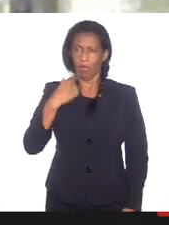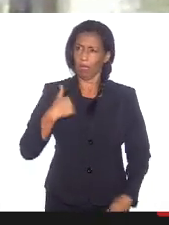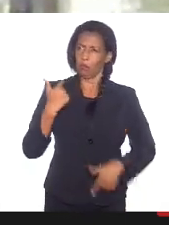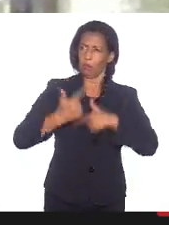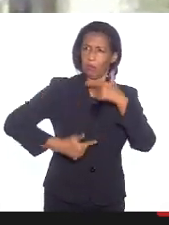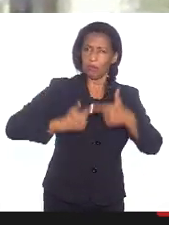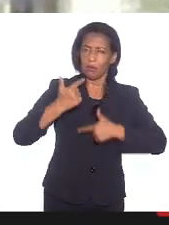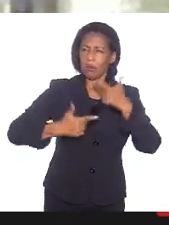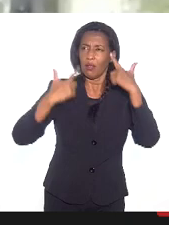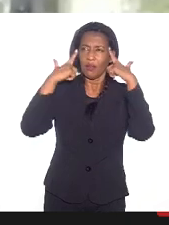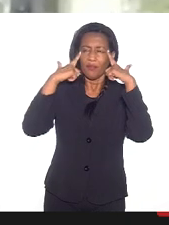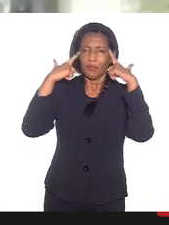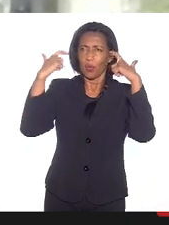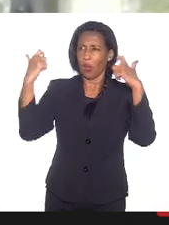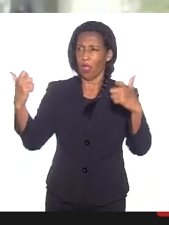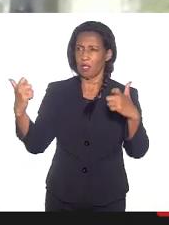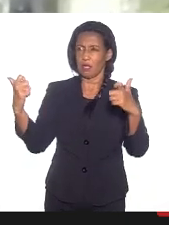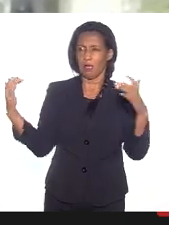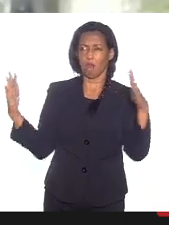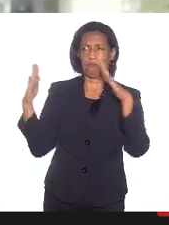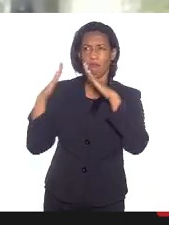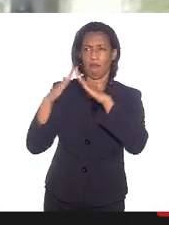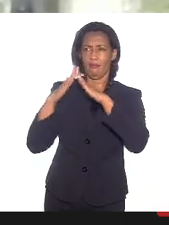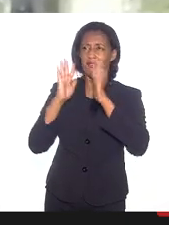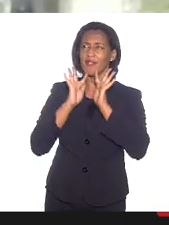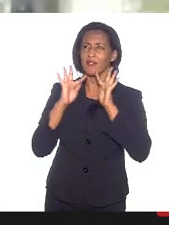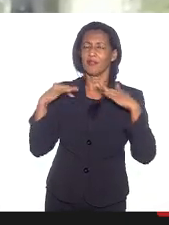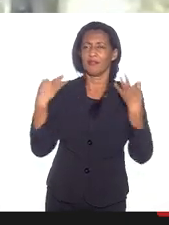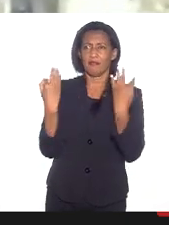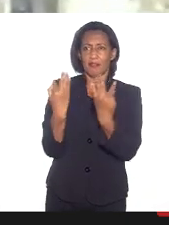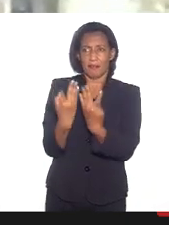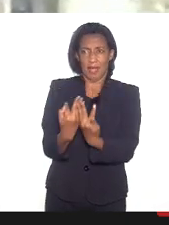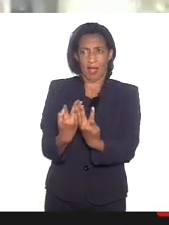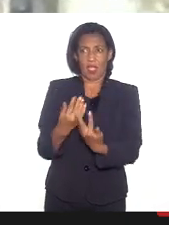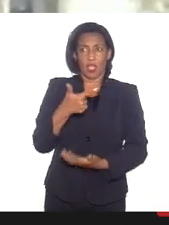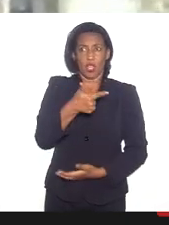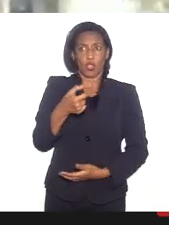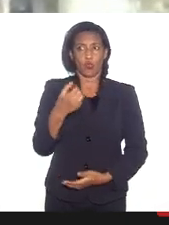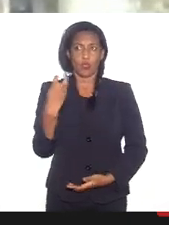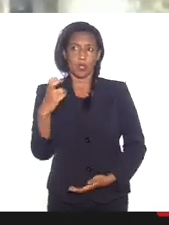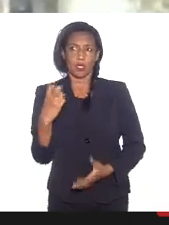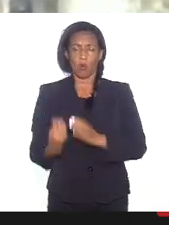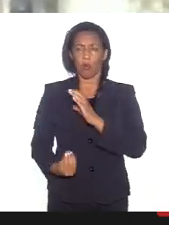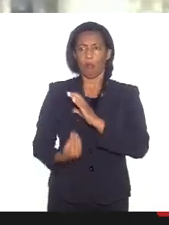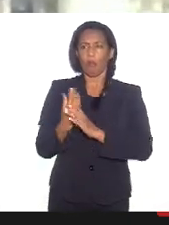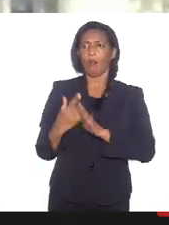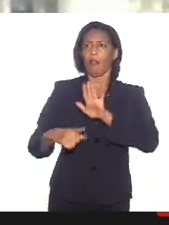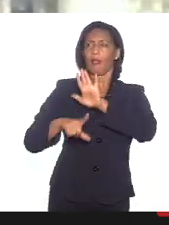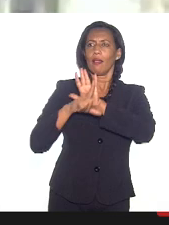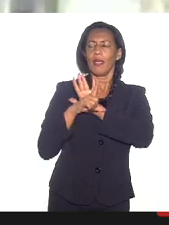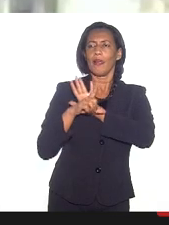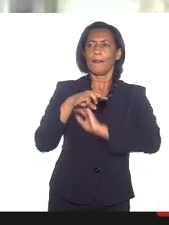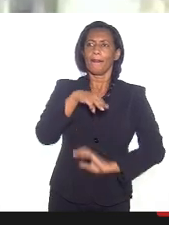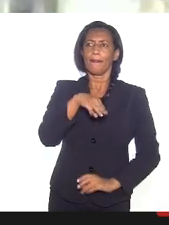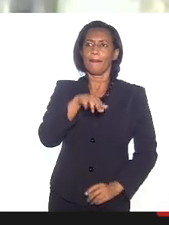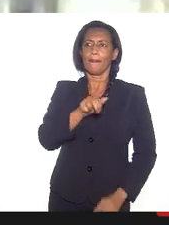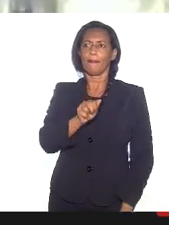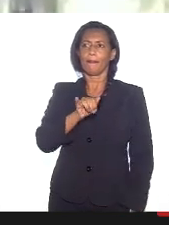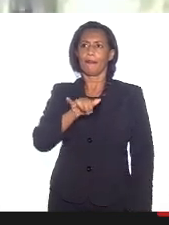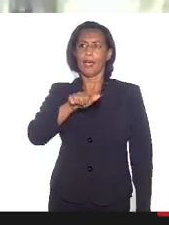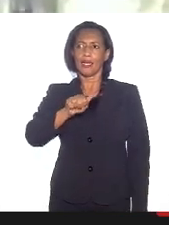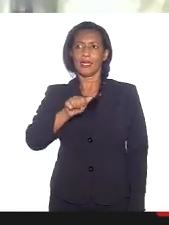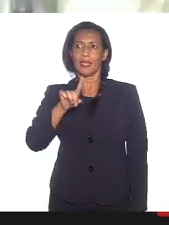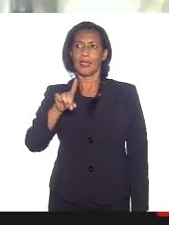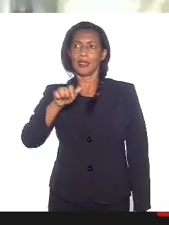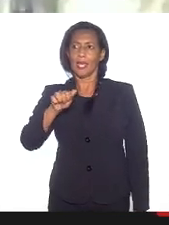familiar desde 2005. Em 2006, veio a Lei Maria da Penha. Hoje sabemos que mais de 100 mil